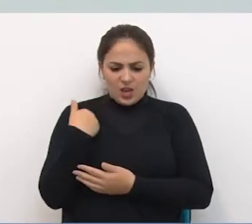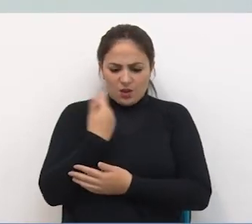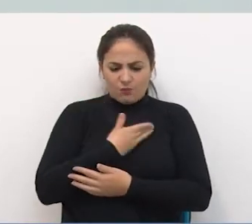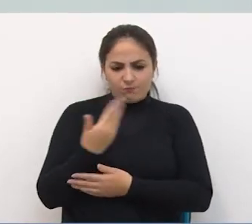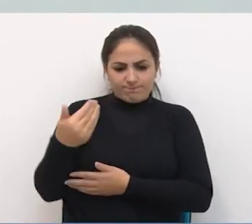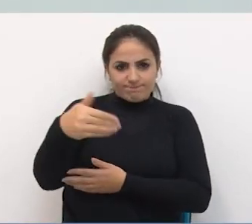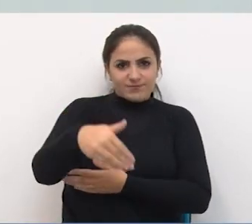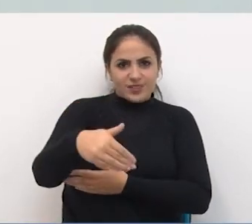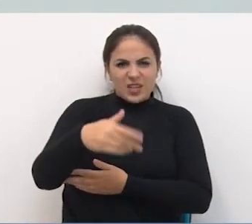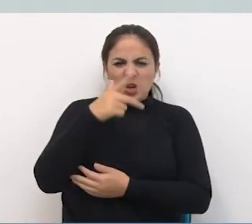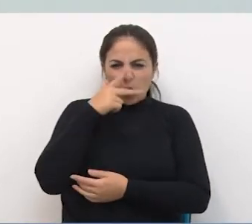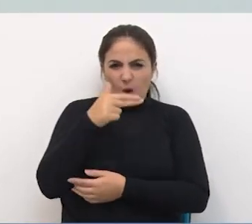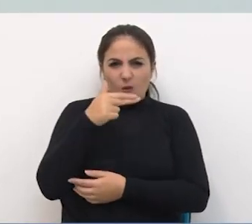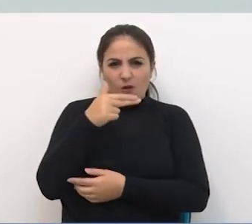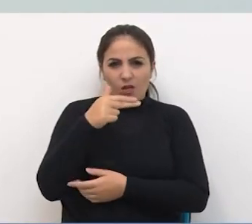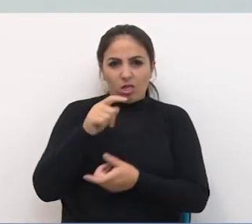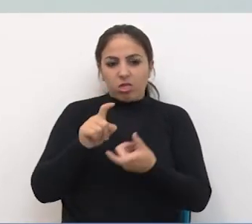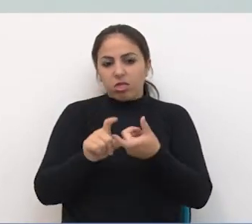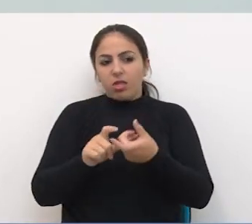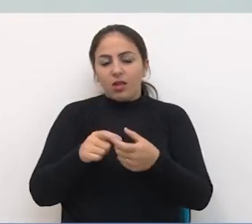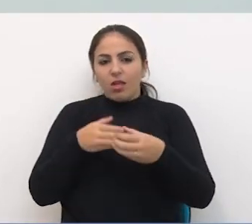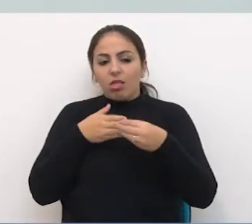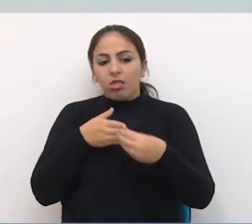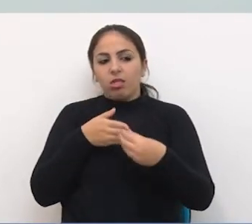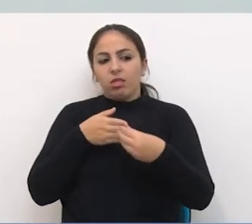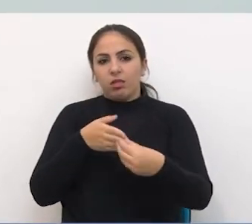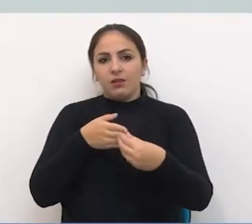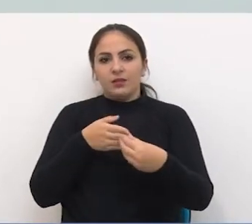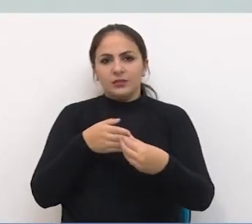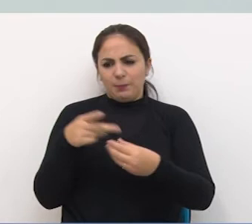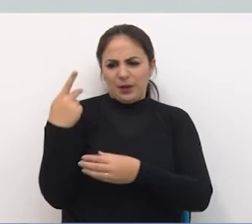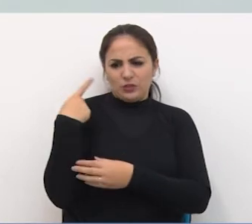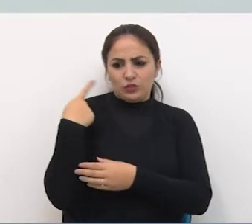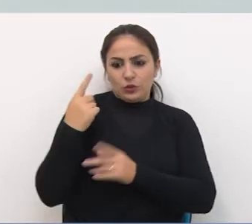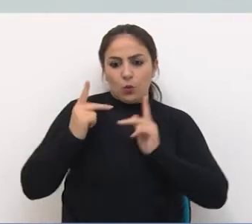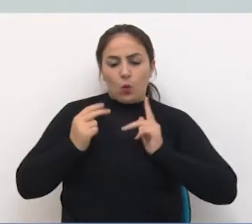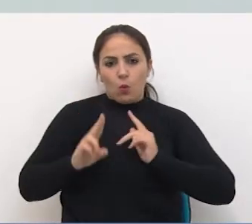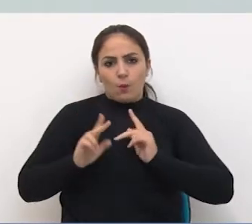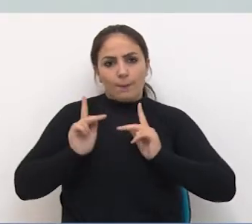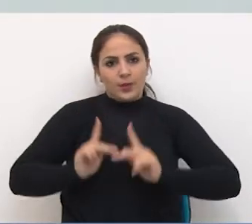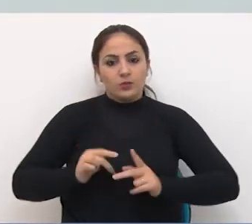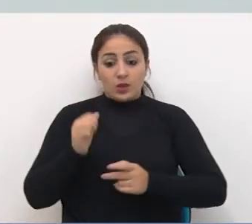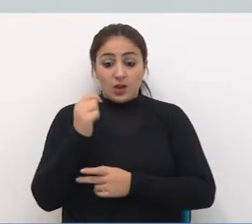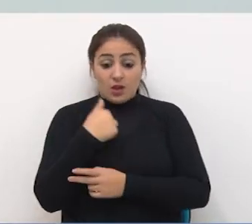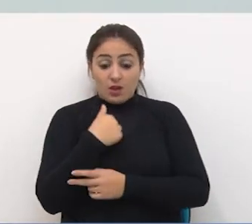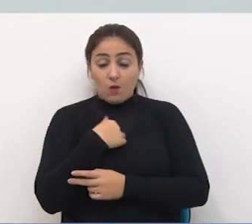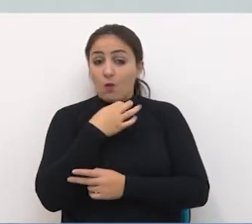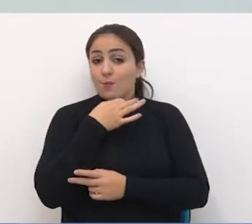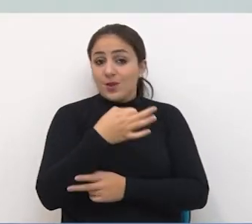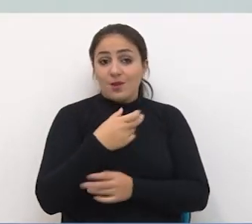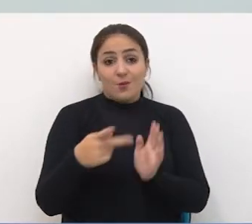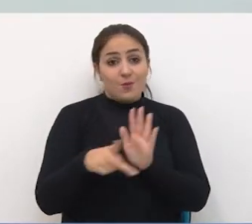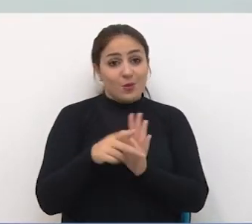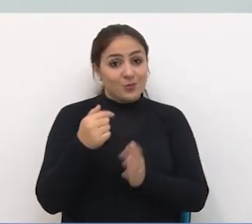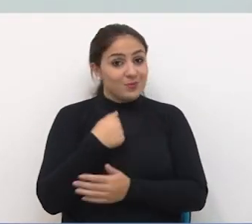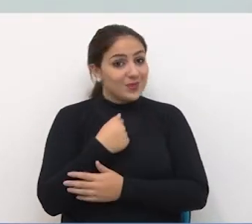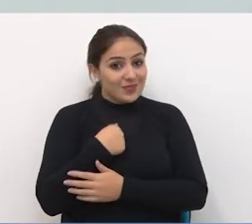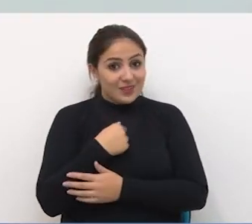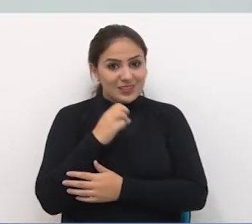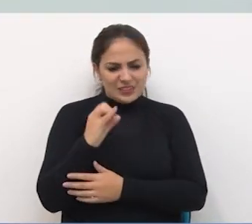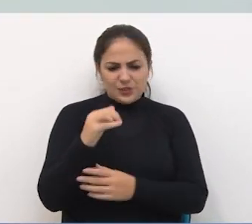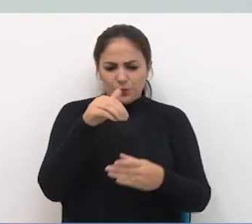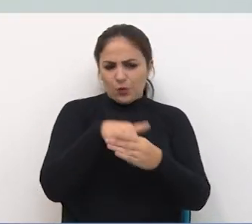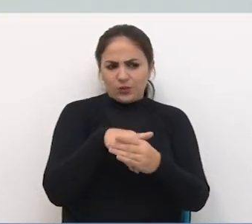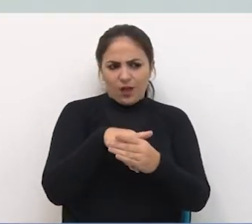Vim aqui Para ser cabresto De ninguém De nenhum partido E de nenhuma pessoa Então eu tenho Minha opinião O que tiver que votar Favorável Eu vou